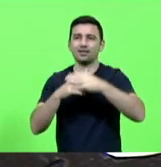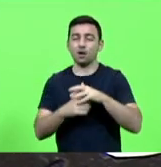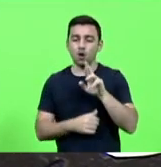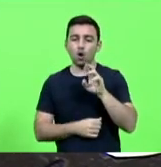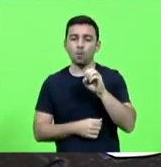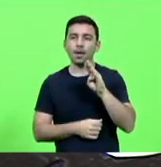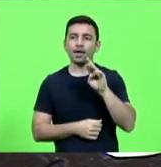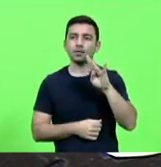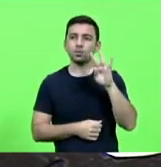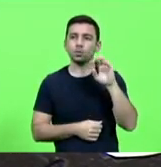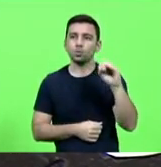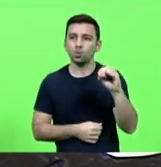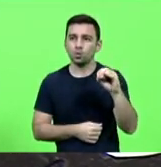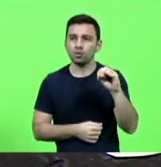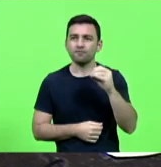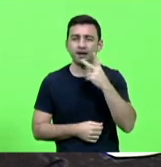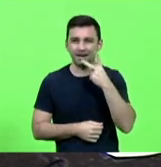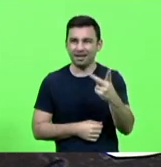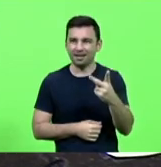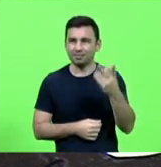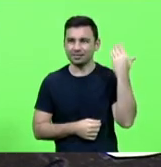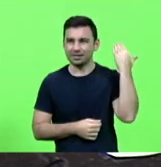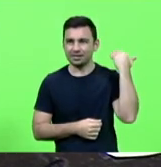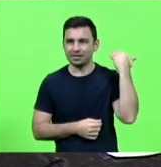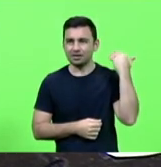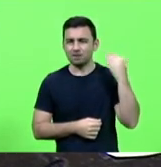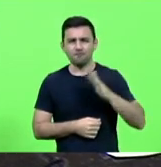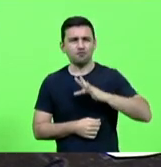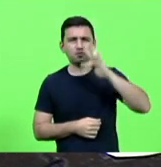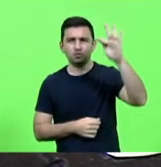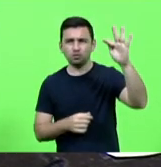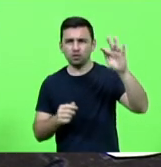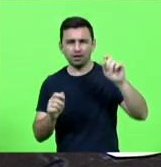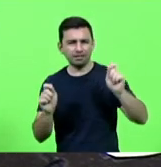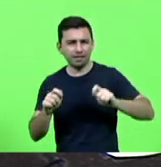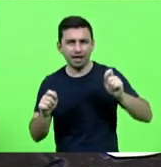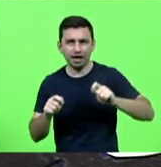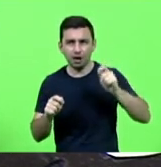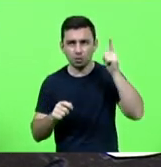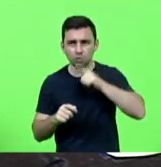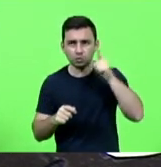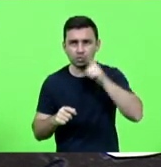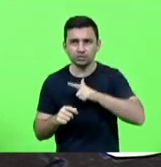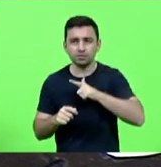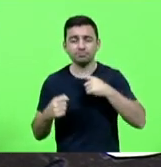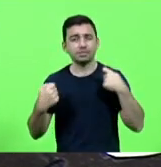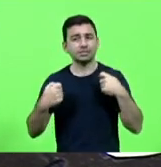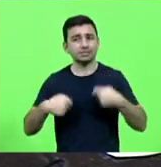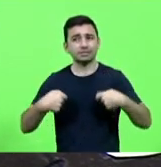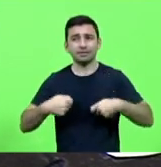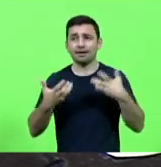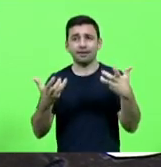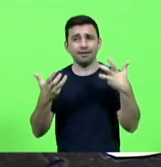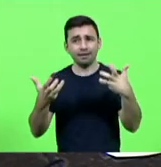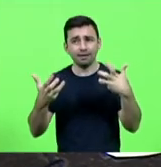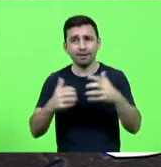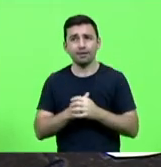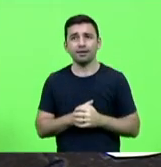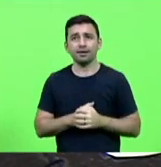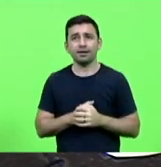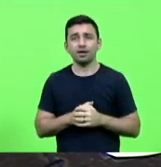dizia o futuro a prosperidade é alcançável basta nós nós querer basta nós nós